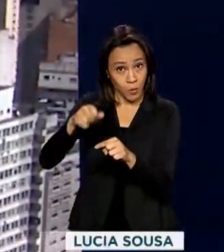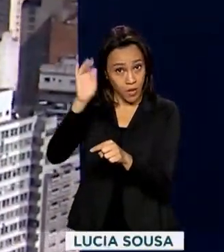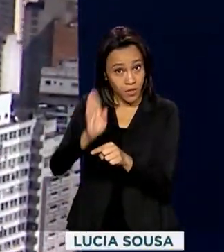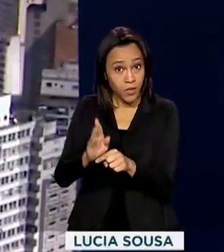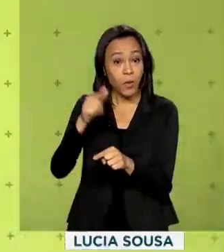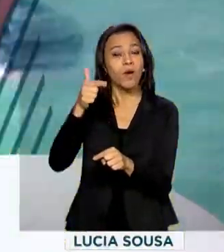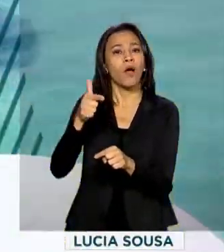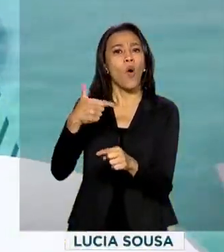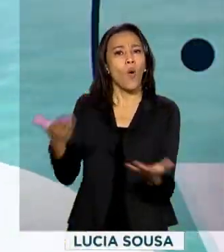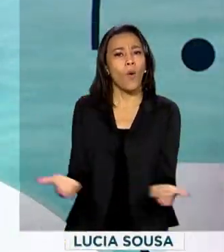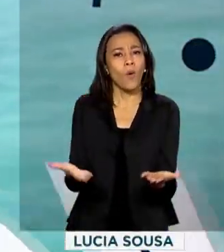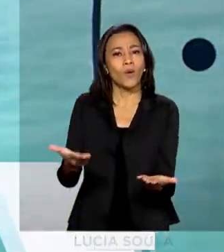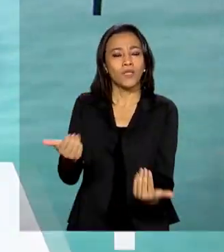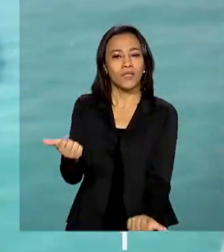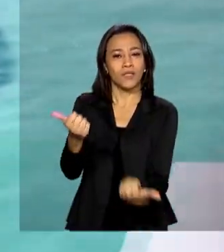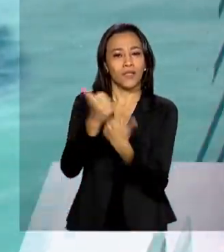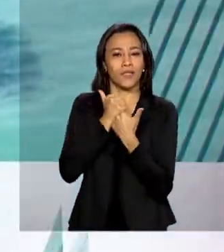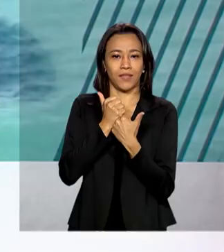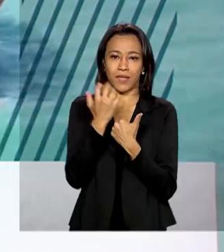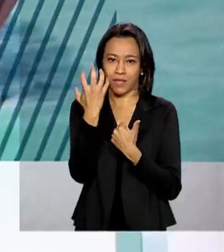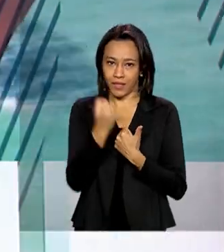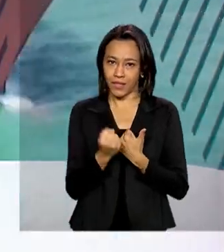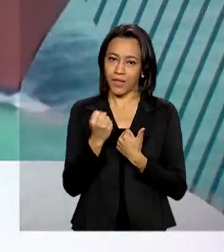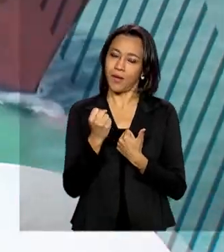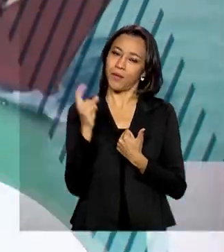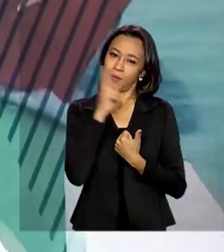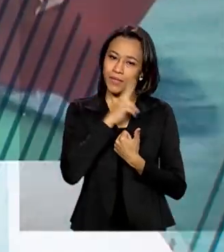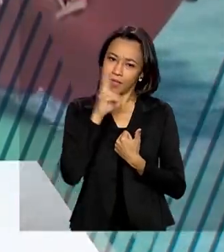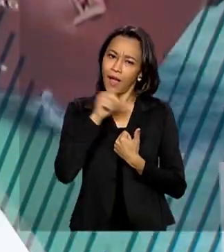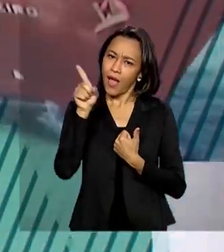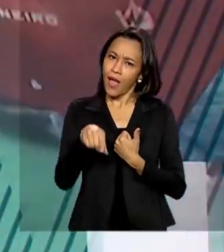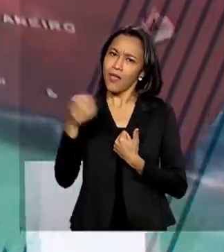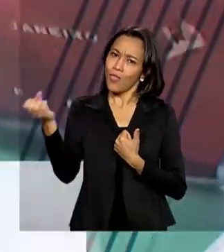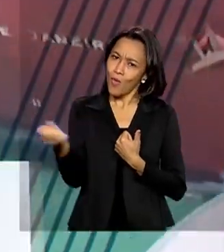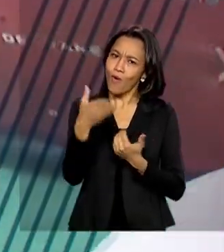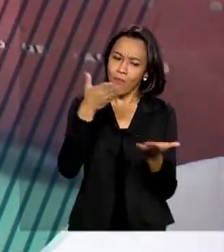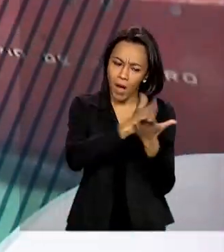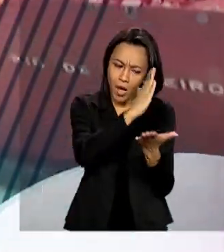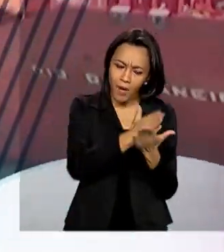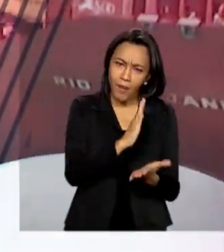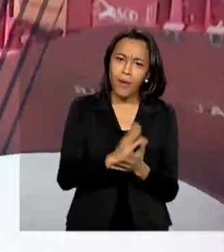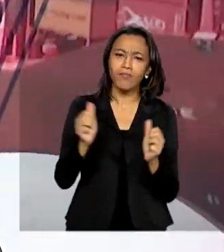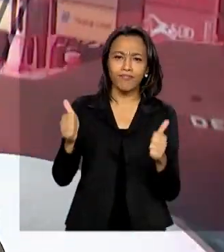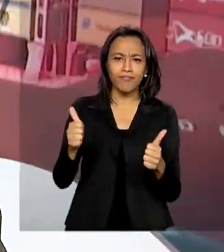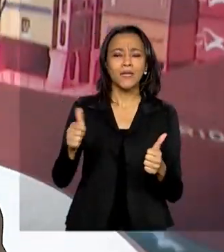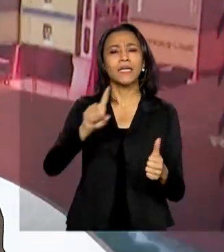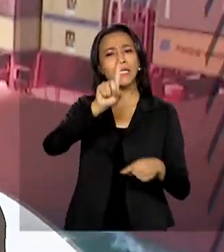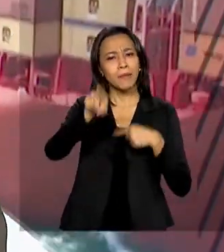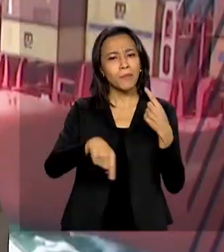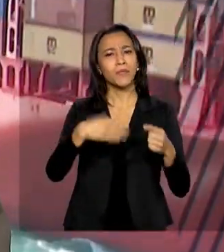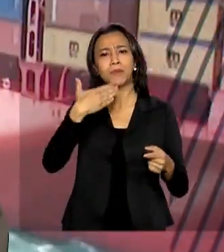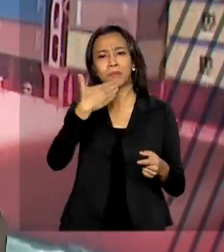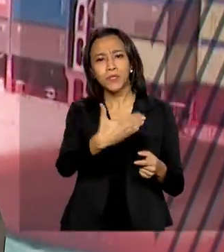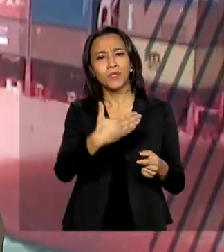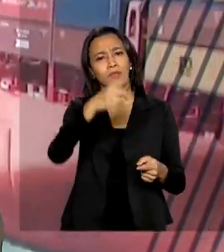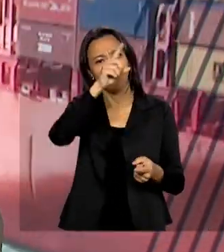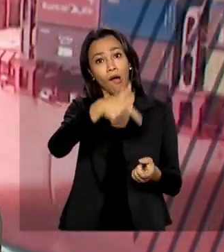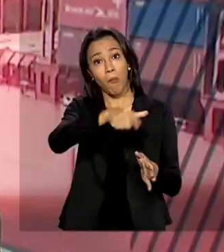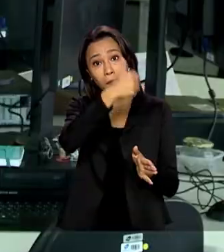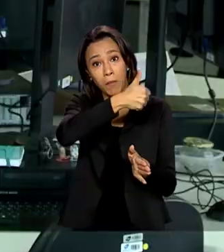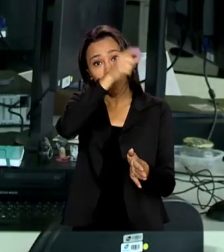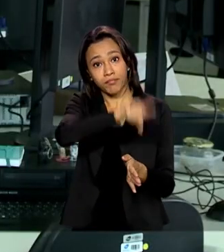hoje o auxílio emergencial. São novos aprovados e trabalhadores que entraram com recurso depois de terem o pedido suspenso.